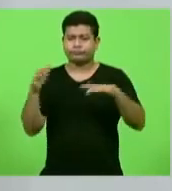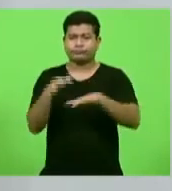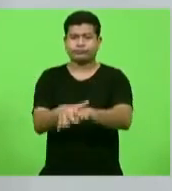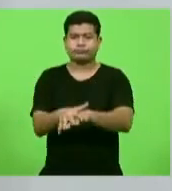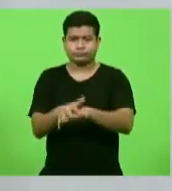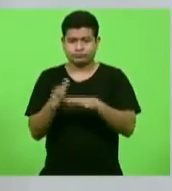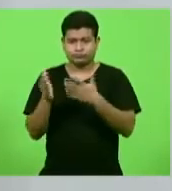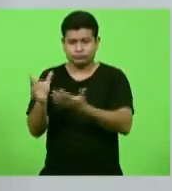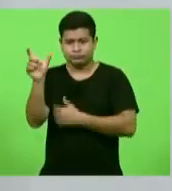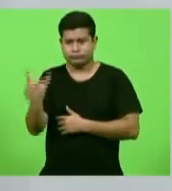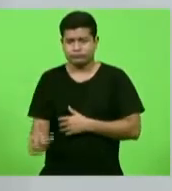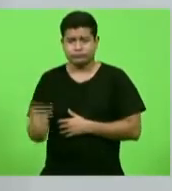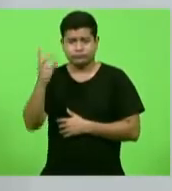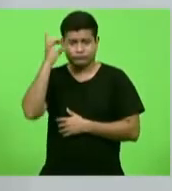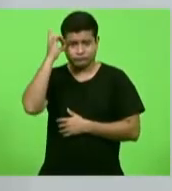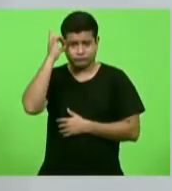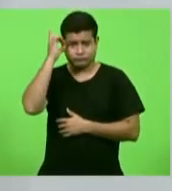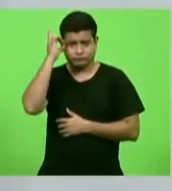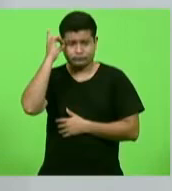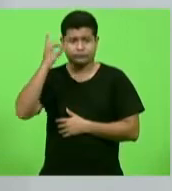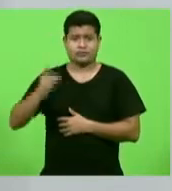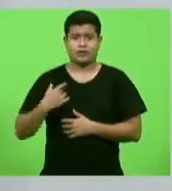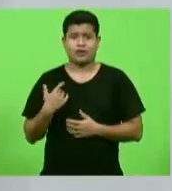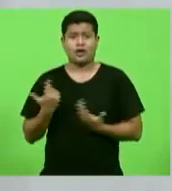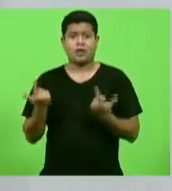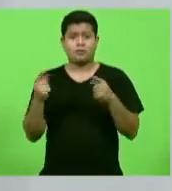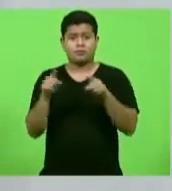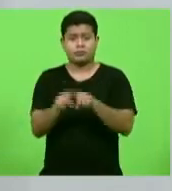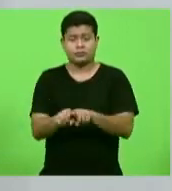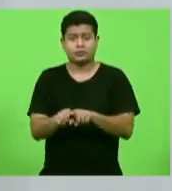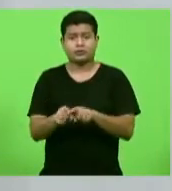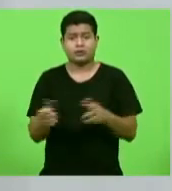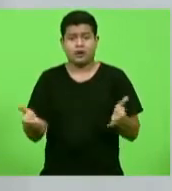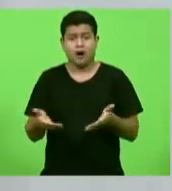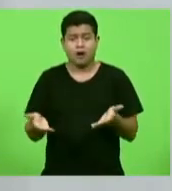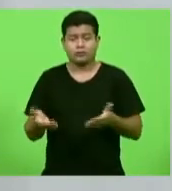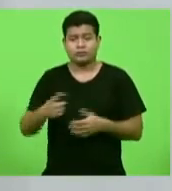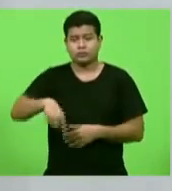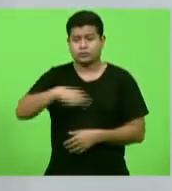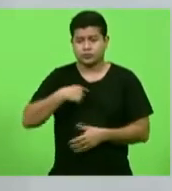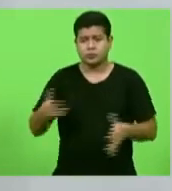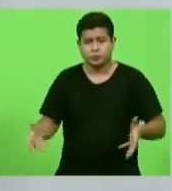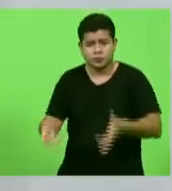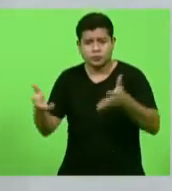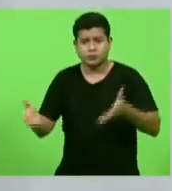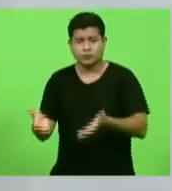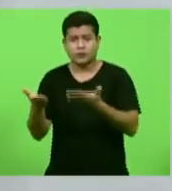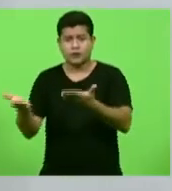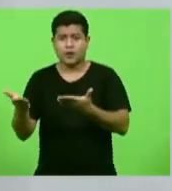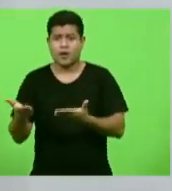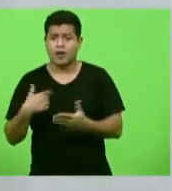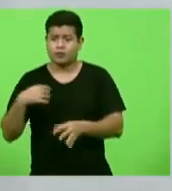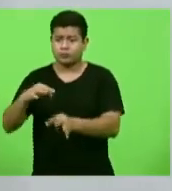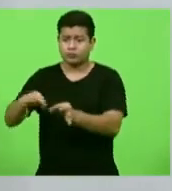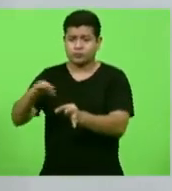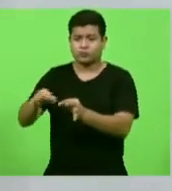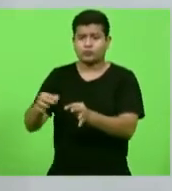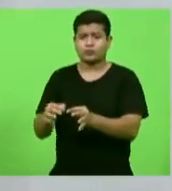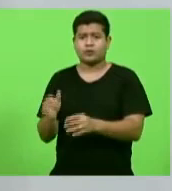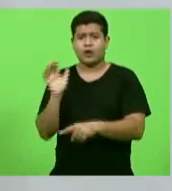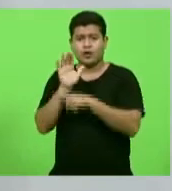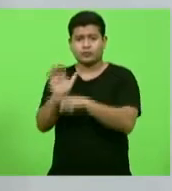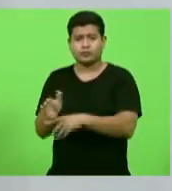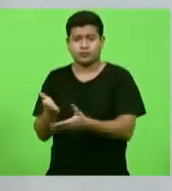pessoa com Down, e em parceria começamos a motivar a organização dessas instituições,